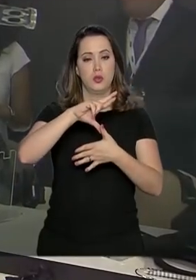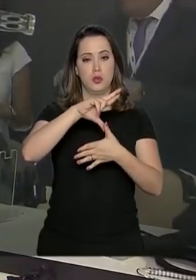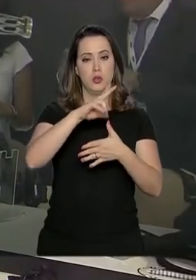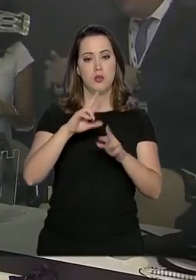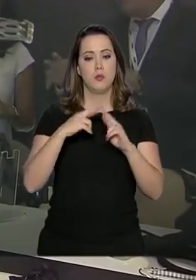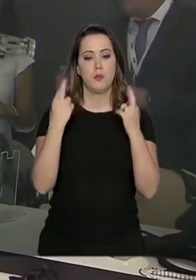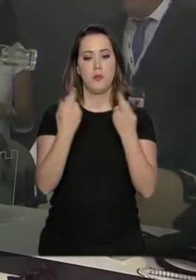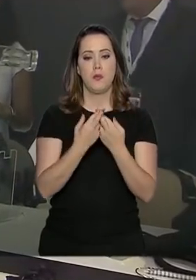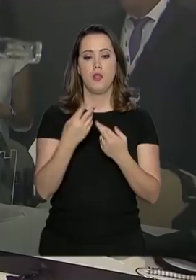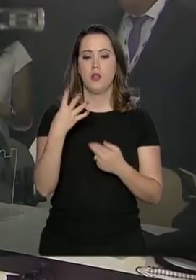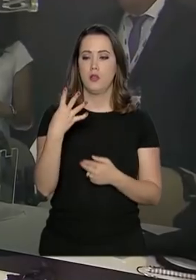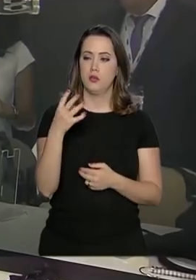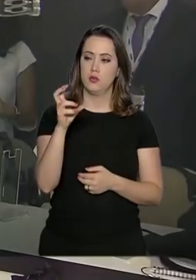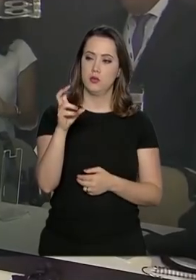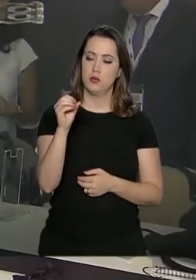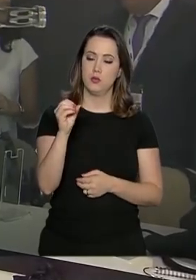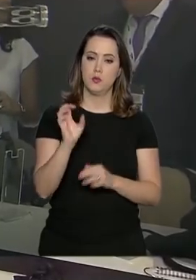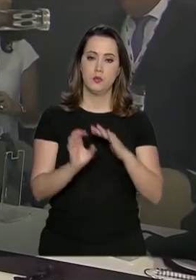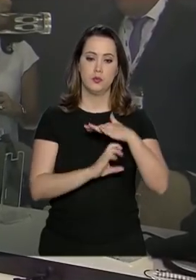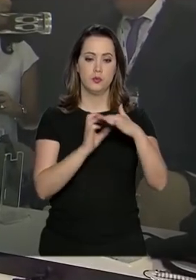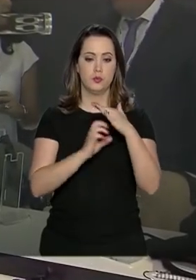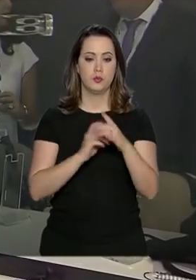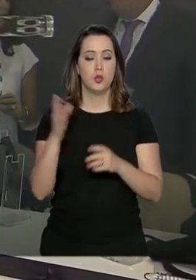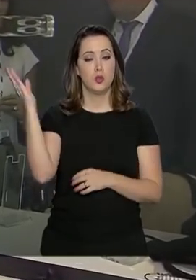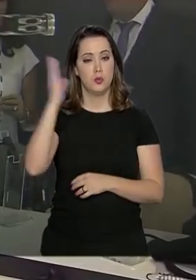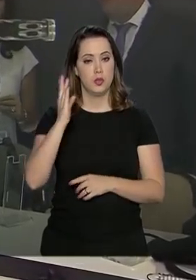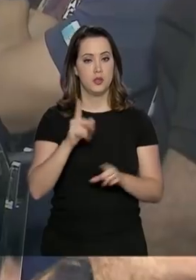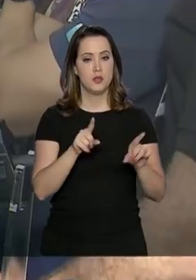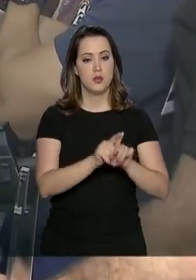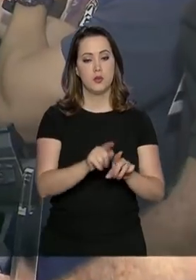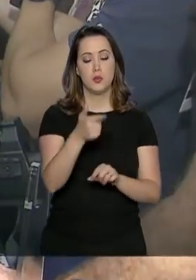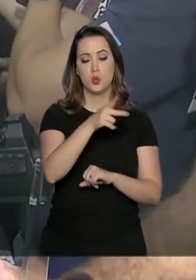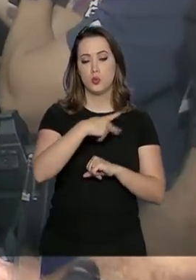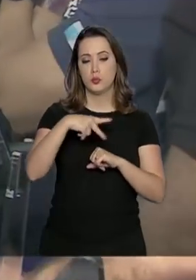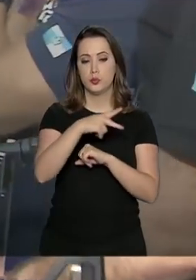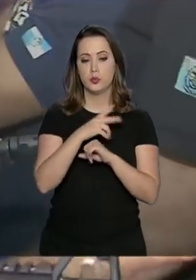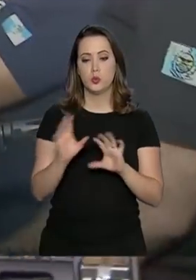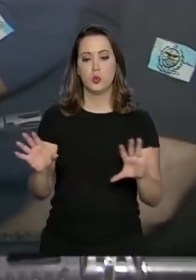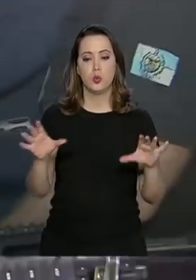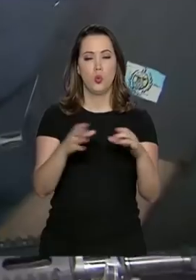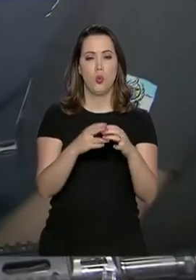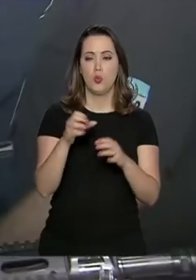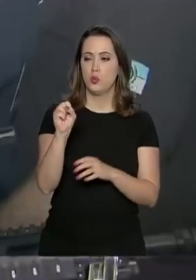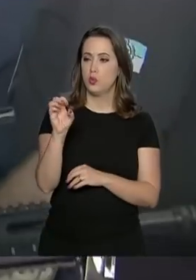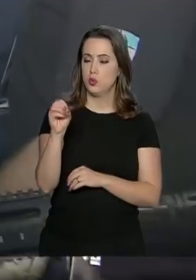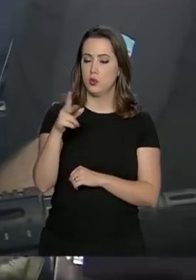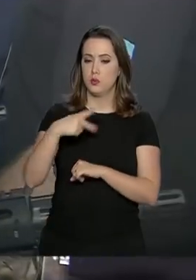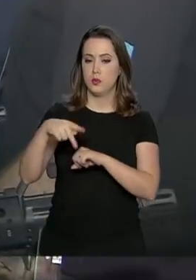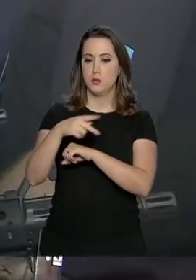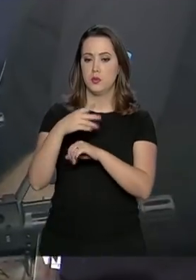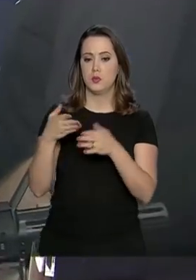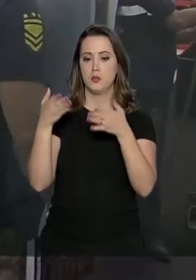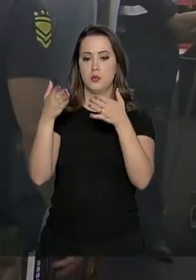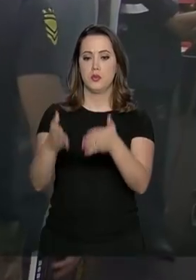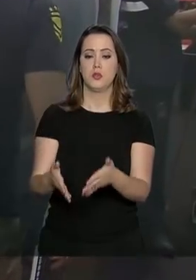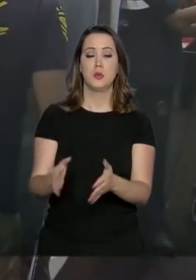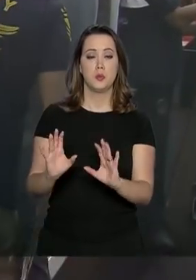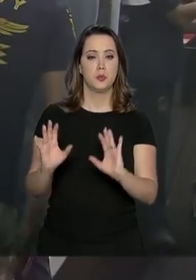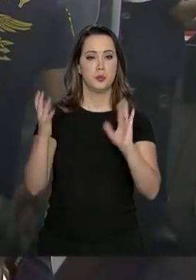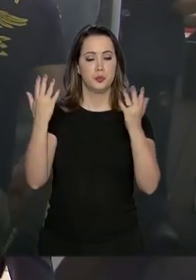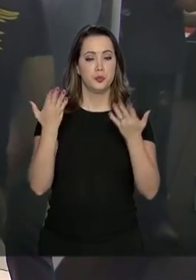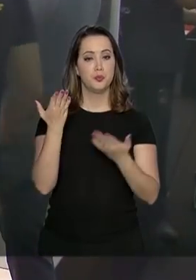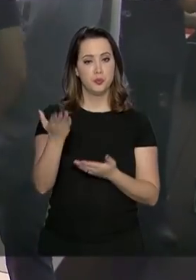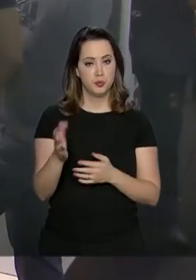450 empresas nacionais e estrangeiras. Delegações de 80 países participam do evento, que deve